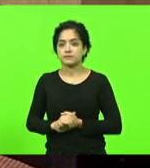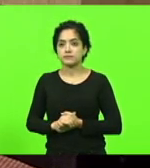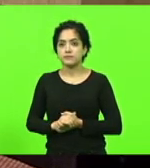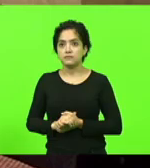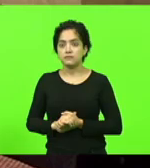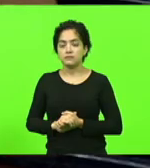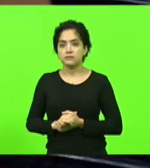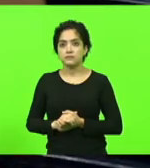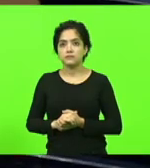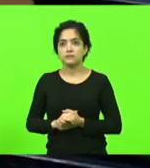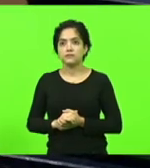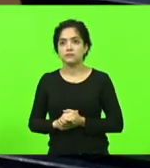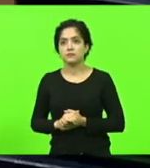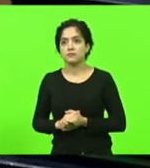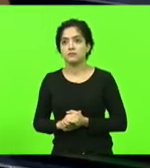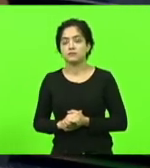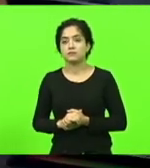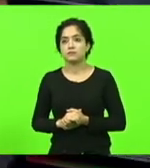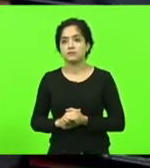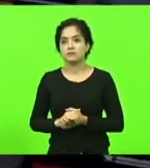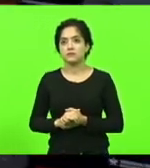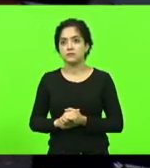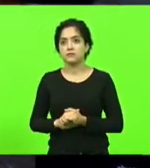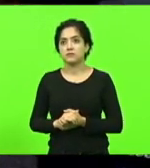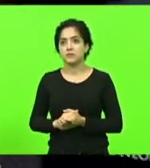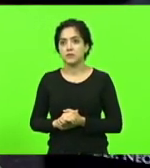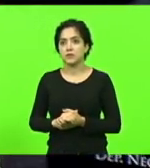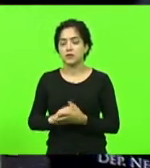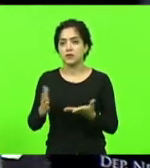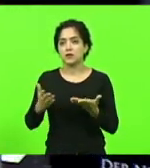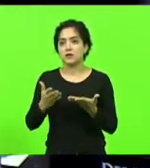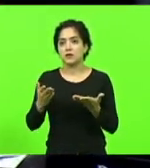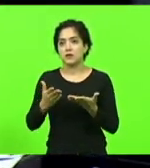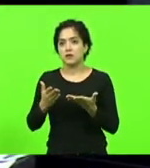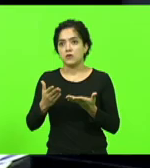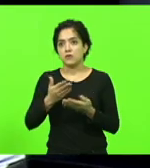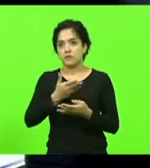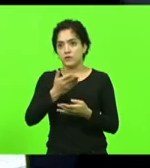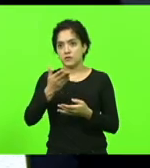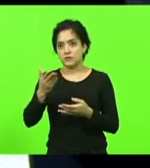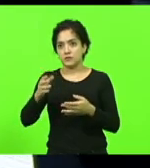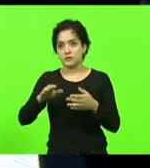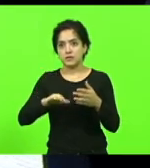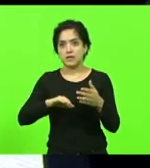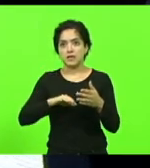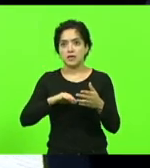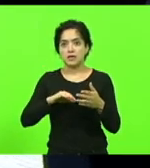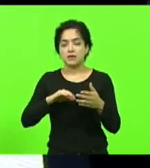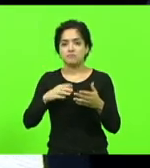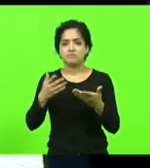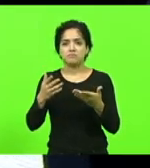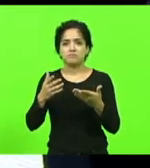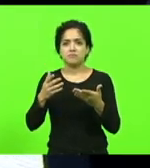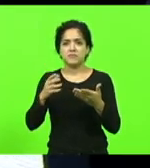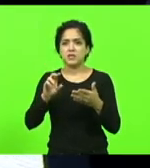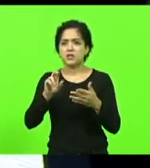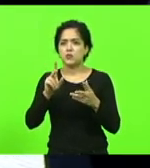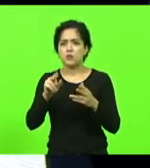Presidente eu serei muito breve porque acho que esta casa aqui está se transformando numa casa de emoções